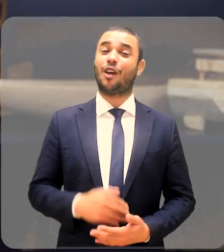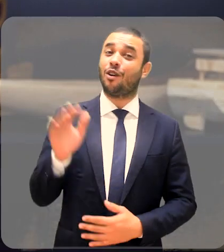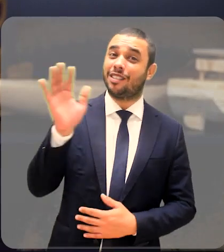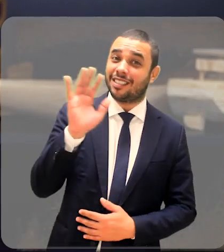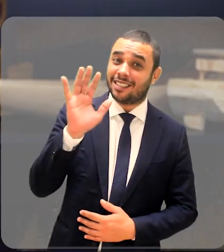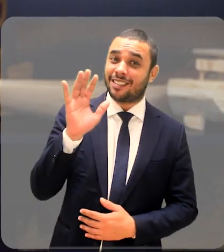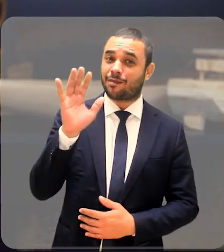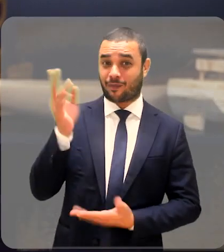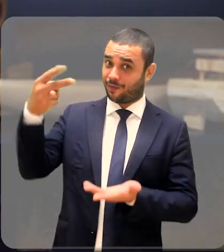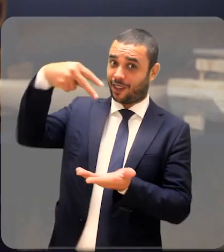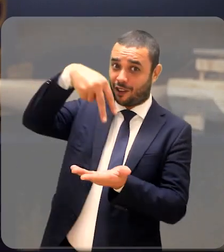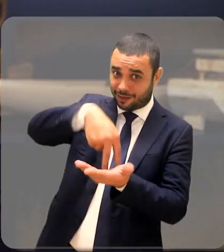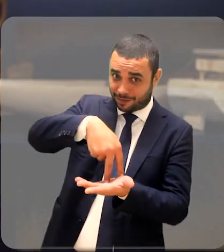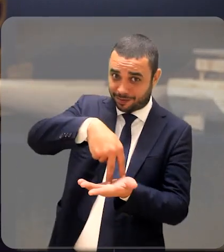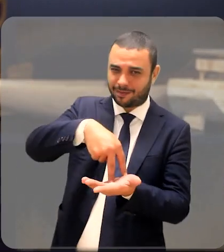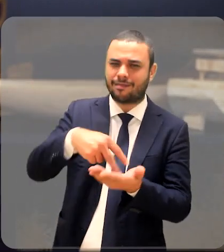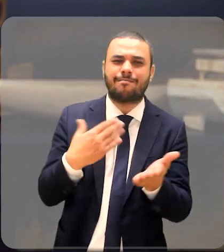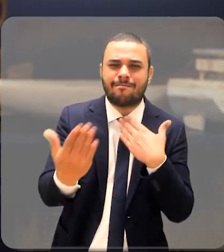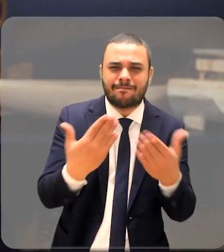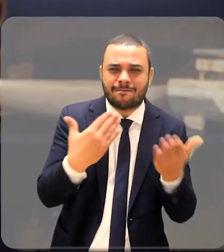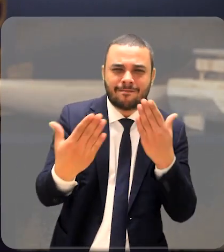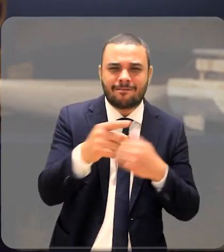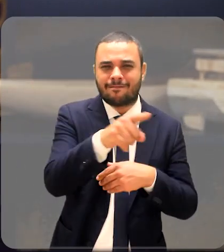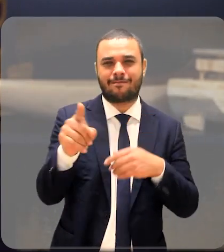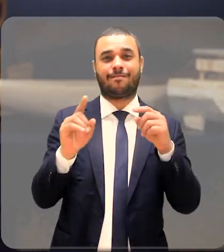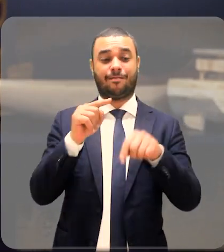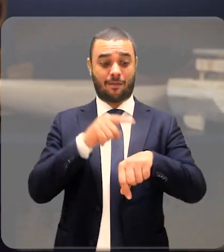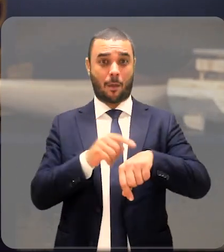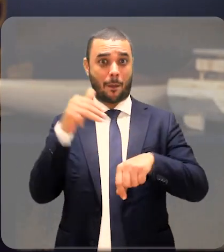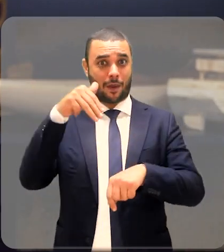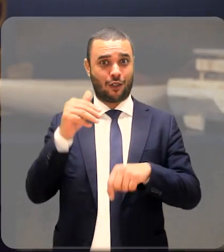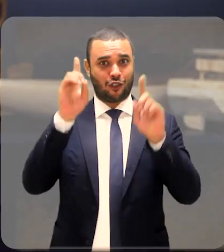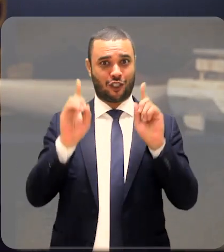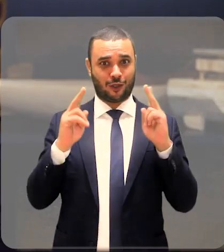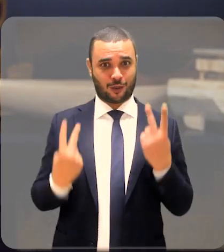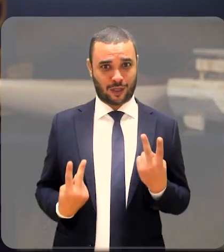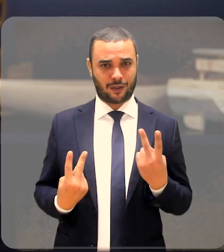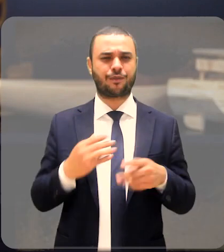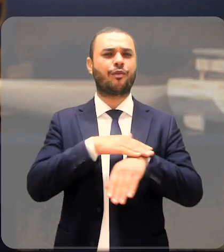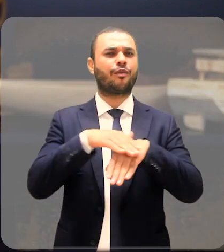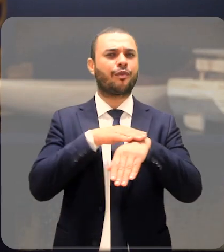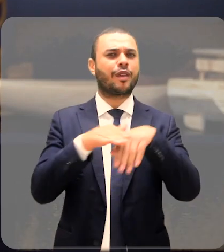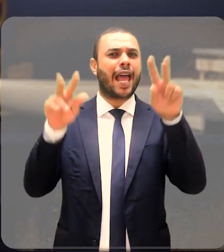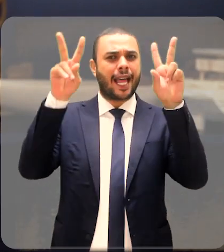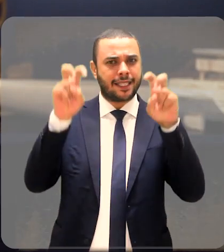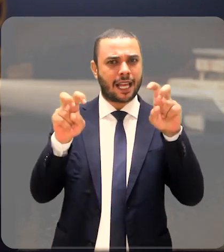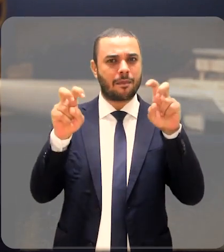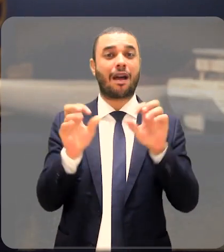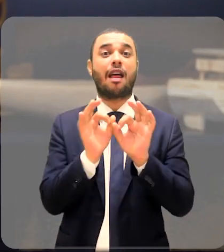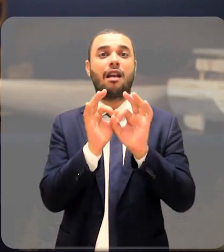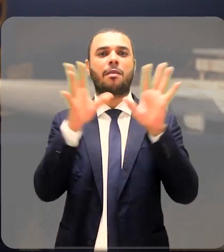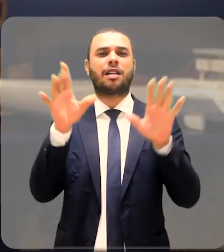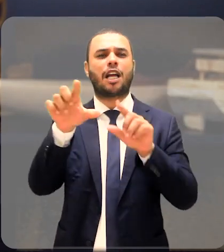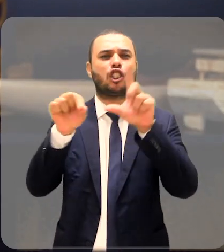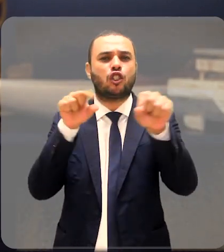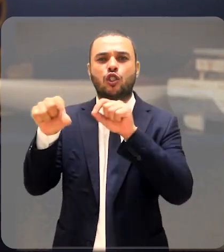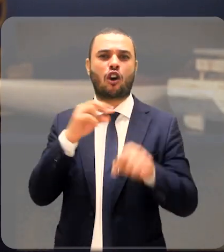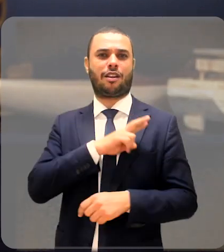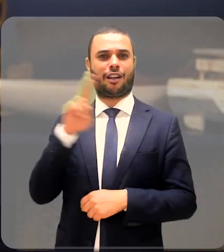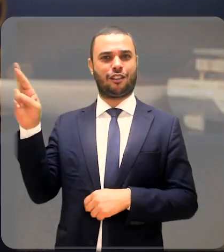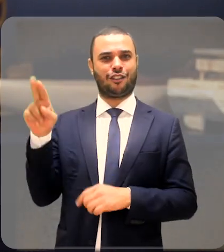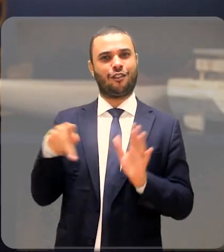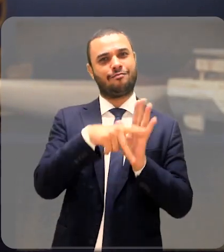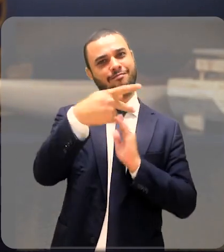Oi gente, estou aqui para mais um minuto Direitos Humanos e hoje vamos falar sobre a liberdade de religião.